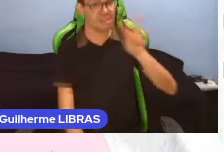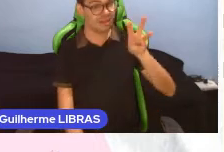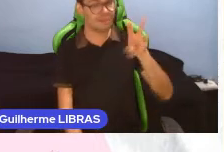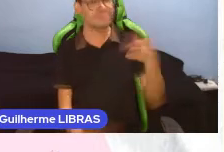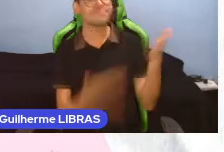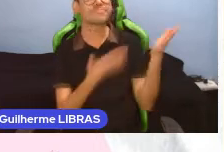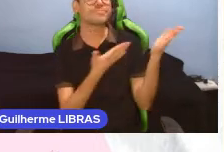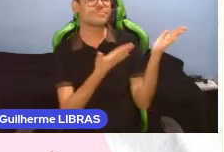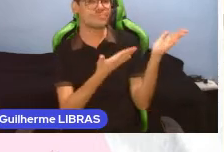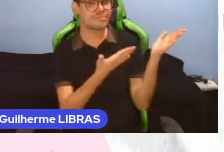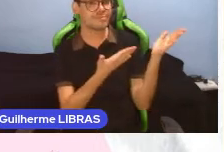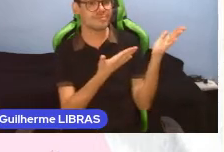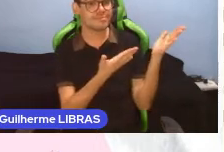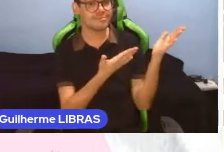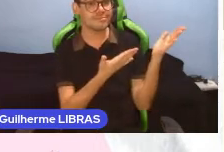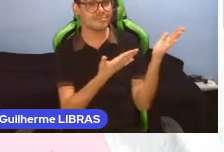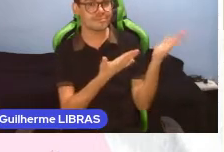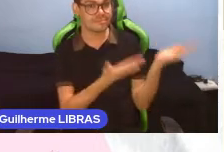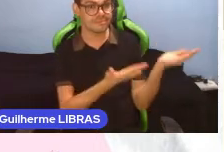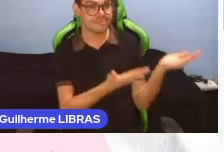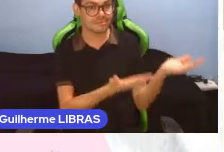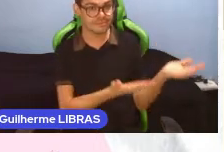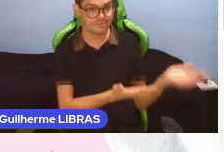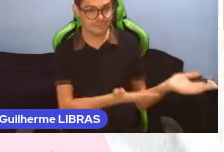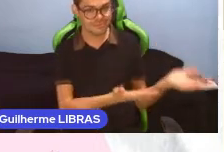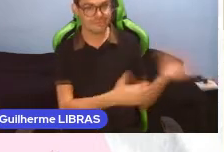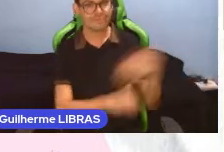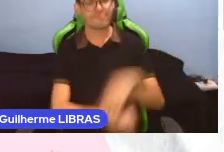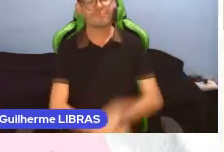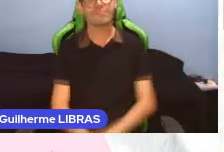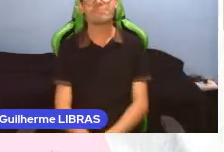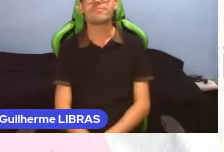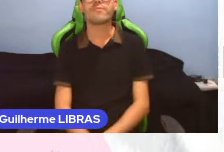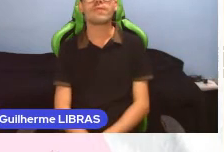Portal bicentenário. Recomendações para acessibilidade.